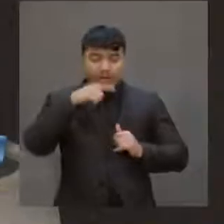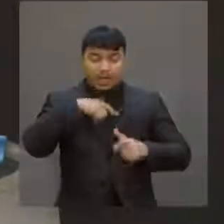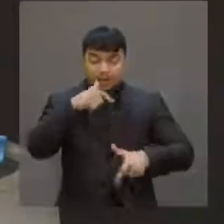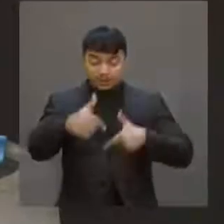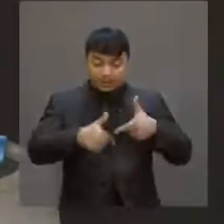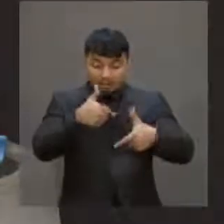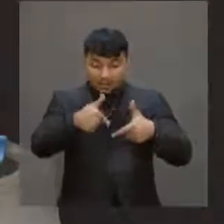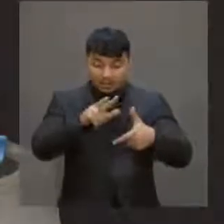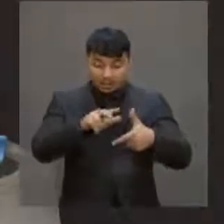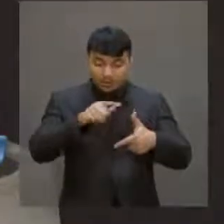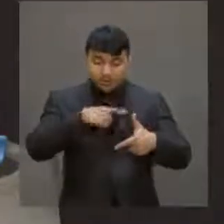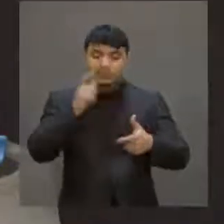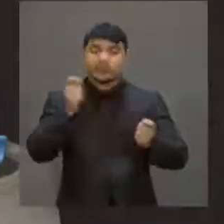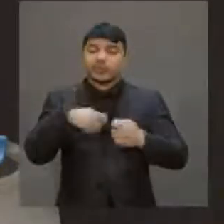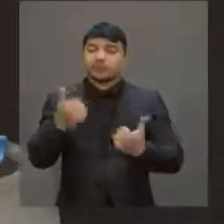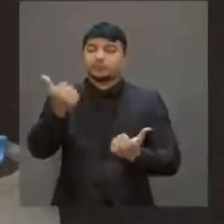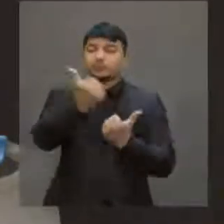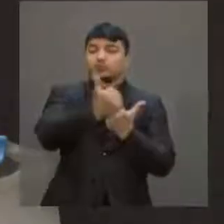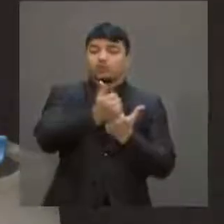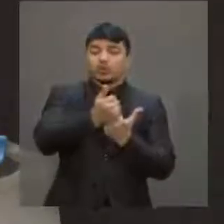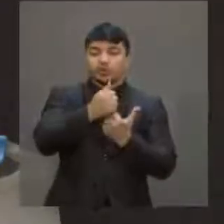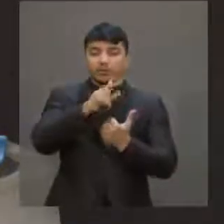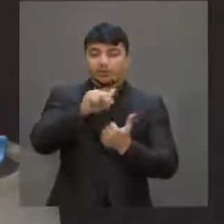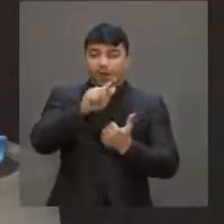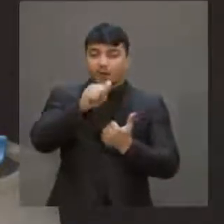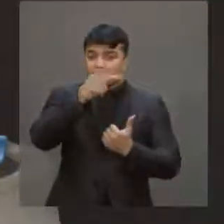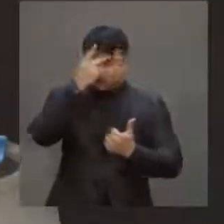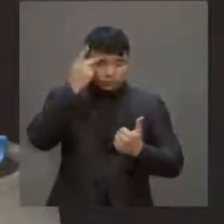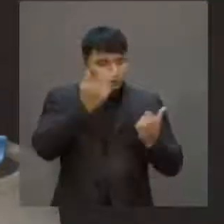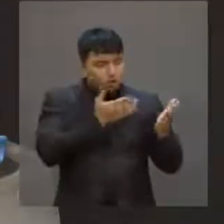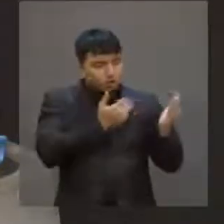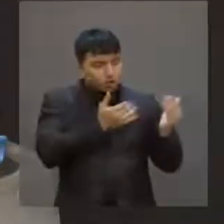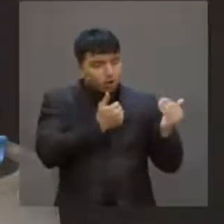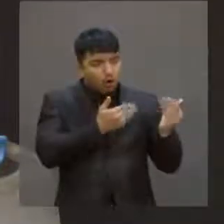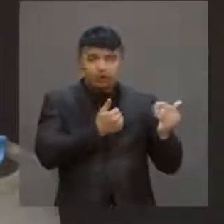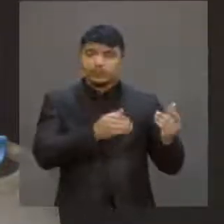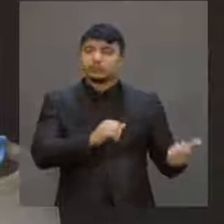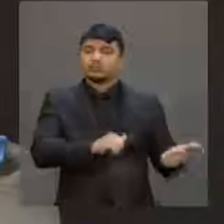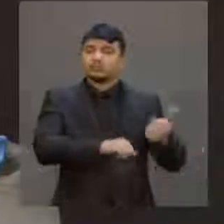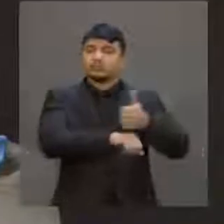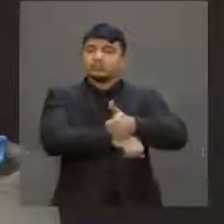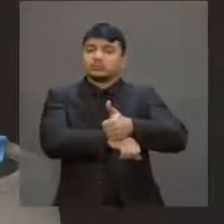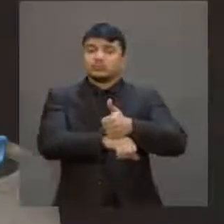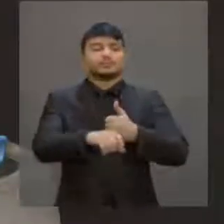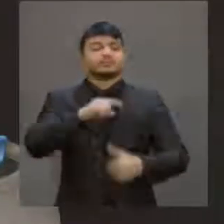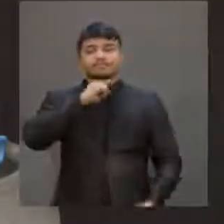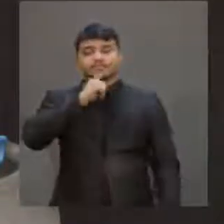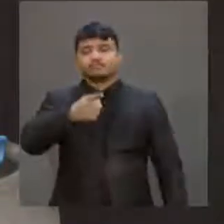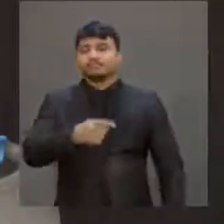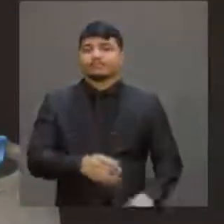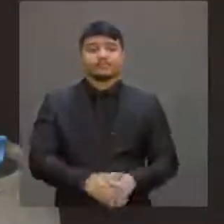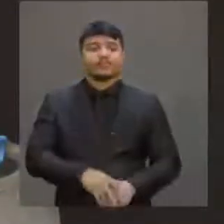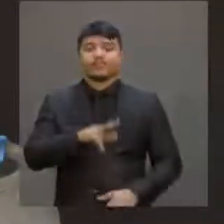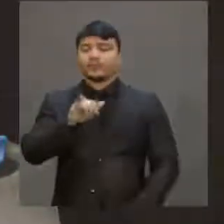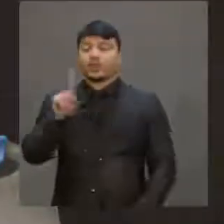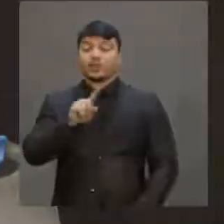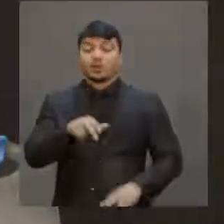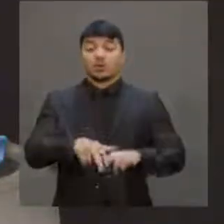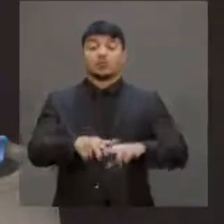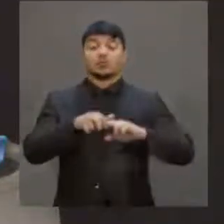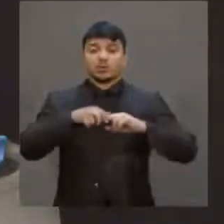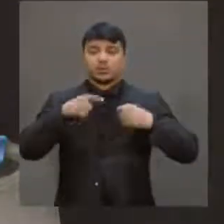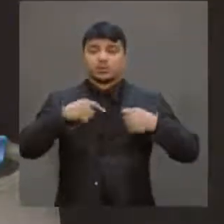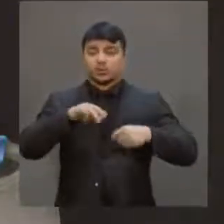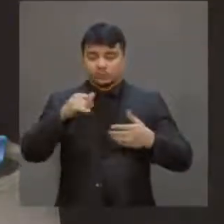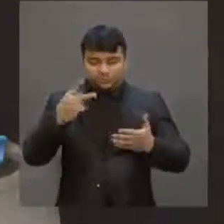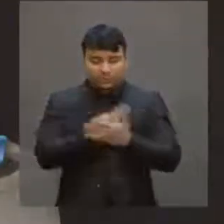trabalho que poderia ser substituído por um trabalhador mais jovem, na sua ocupação, ele não será. Portanto, tende